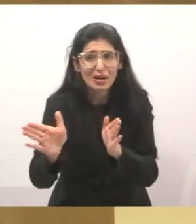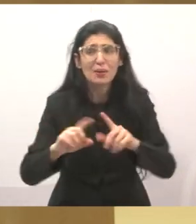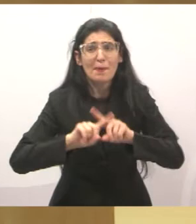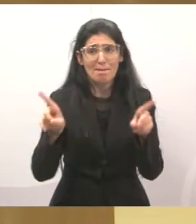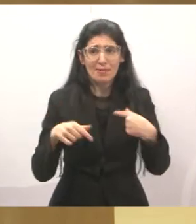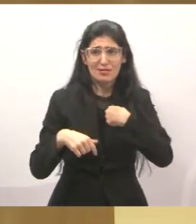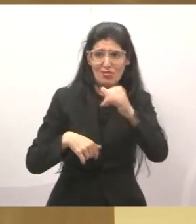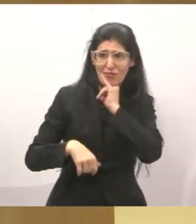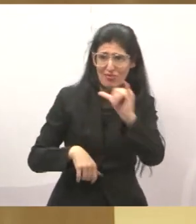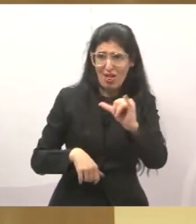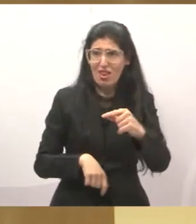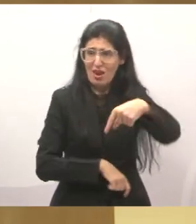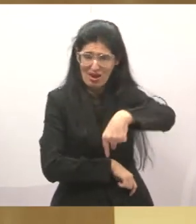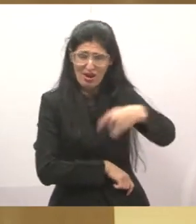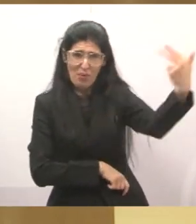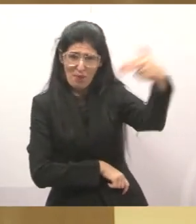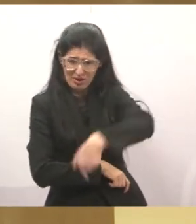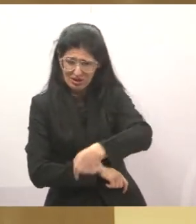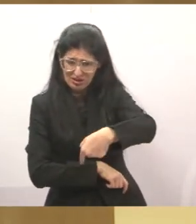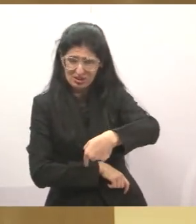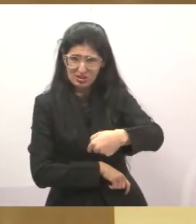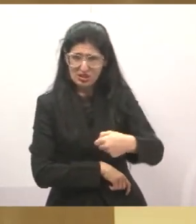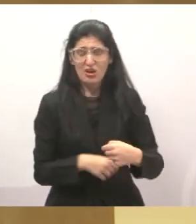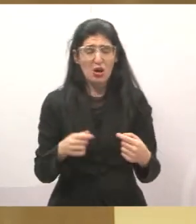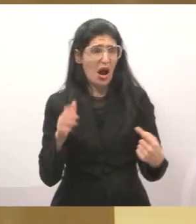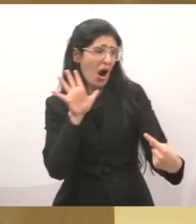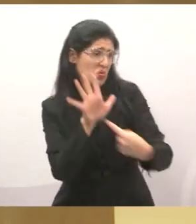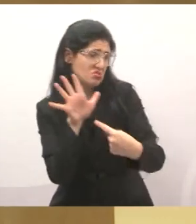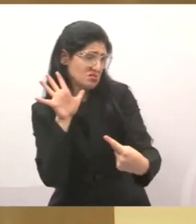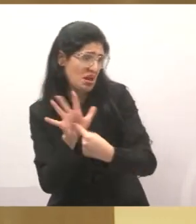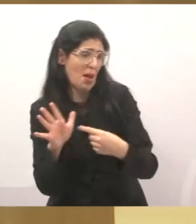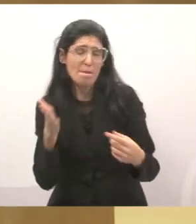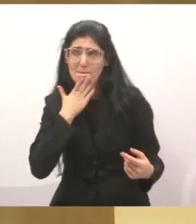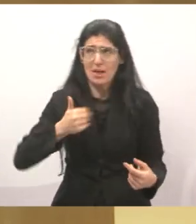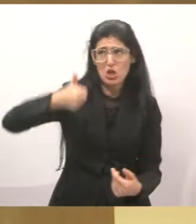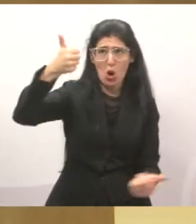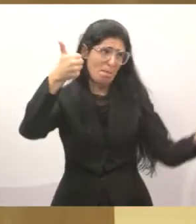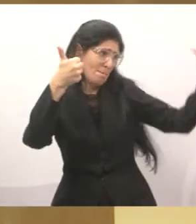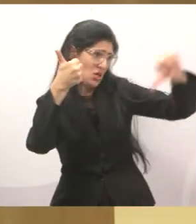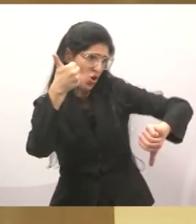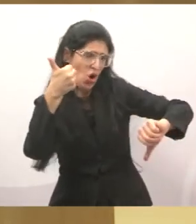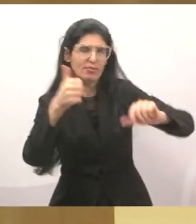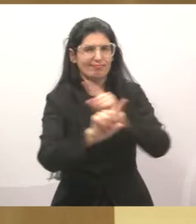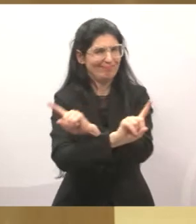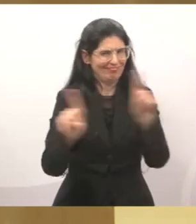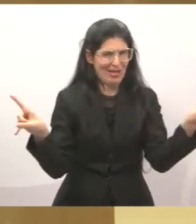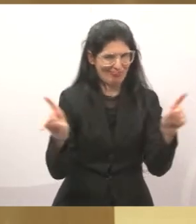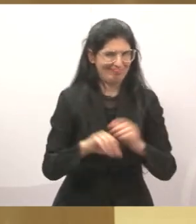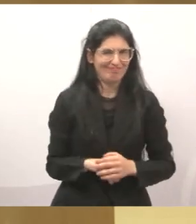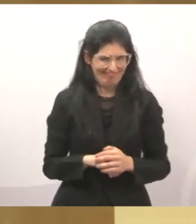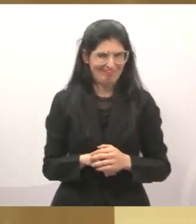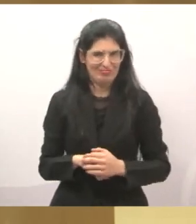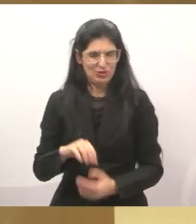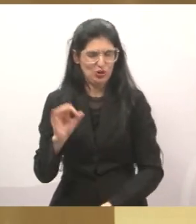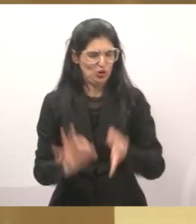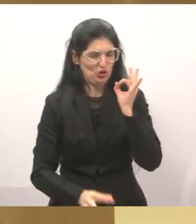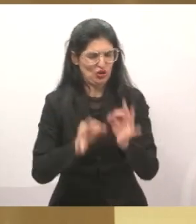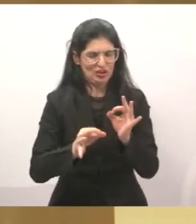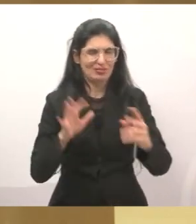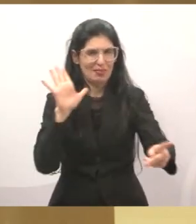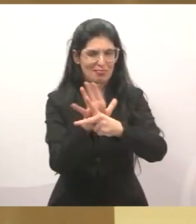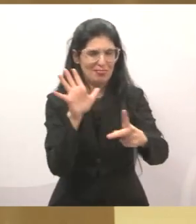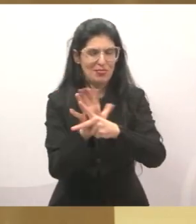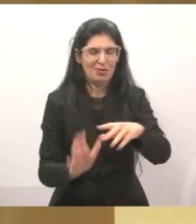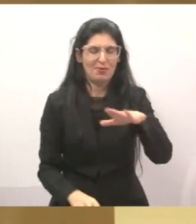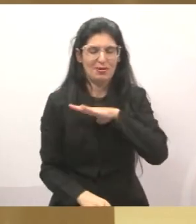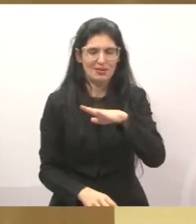eu não venho aqui para acusar quem é melhor ou que é pior. Quem tem que analisar isso é a sociedade, é a população.